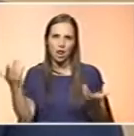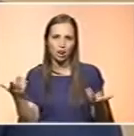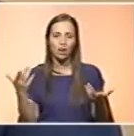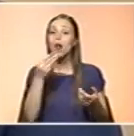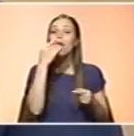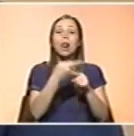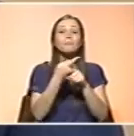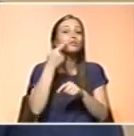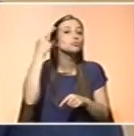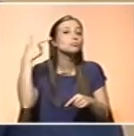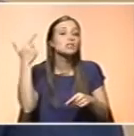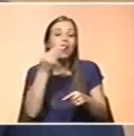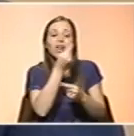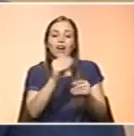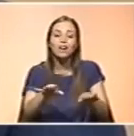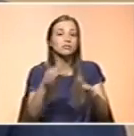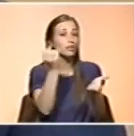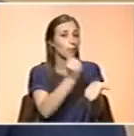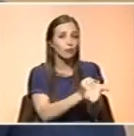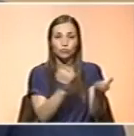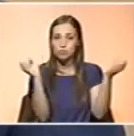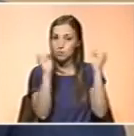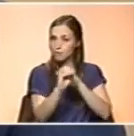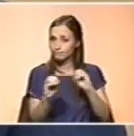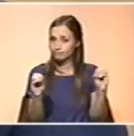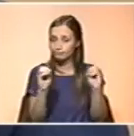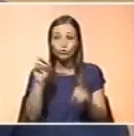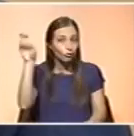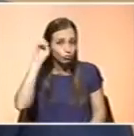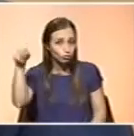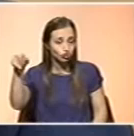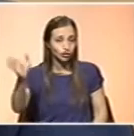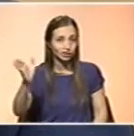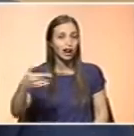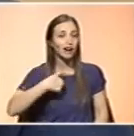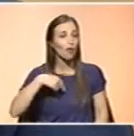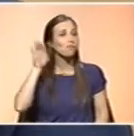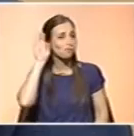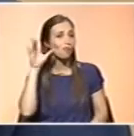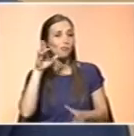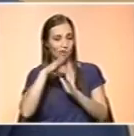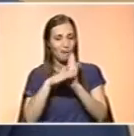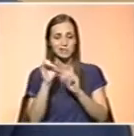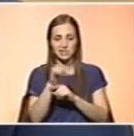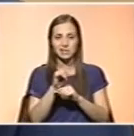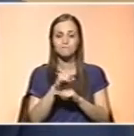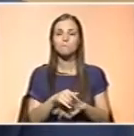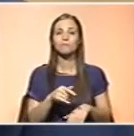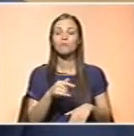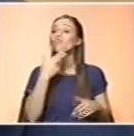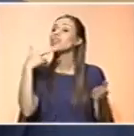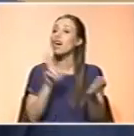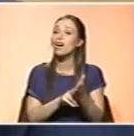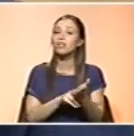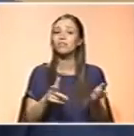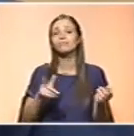especiais para as crianças com diabetes. De facto, já ouvimos isso aqui. Já ouvimos, eu estive a ouvir do programa. Na verdade, eles devem